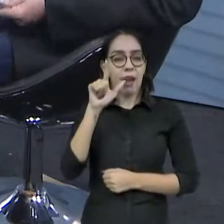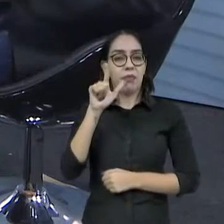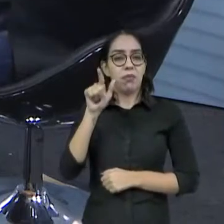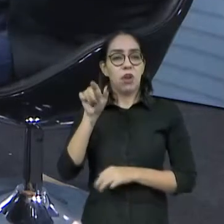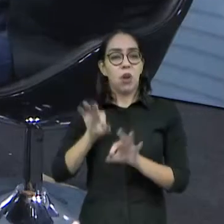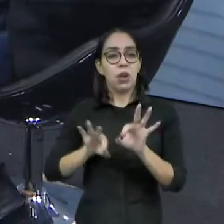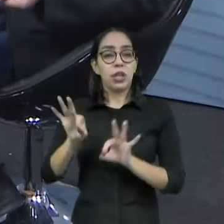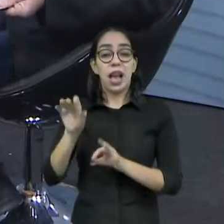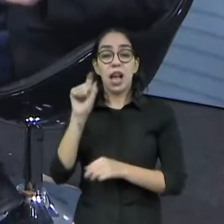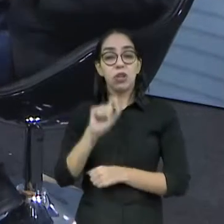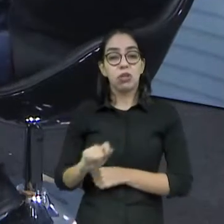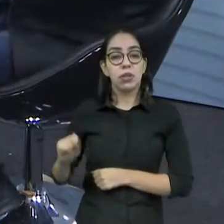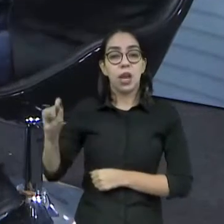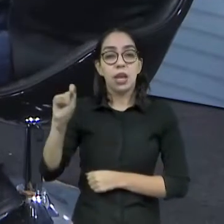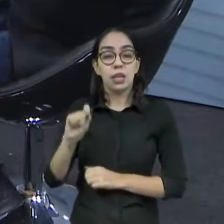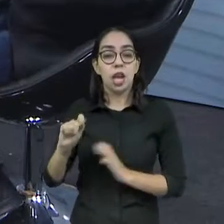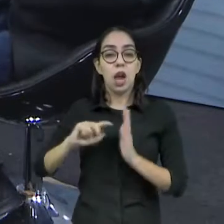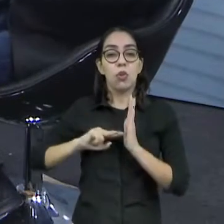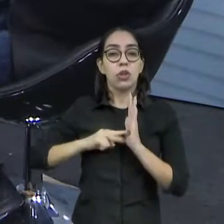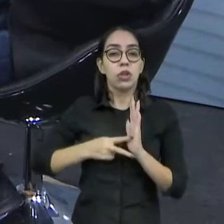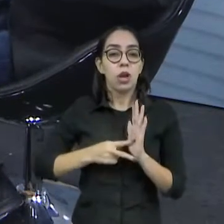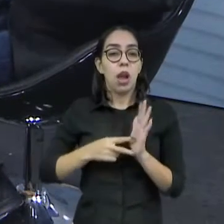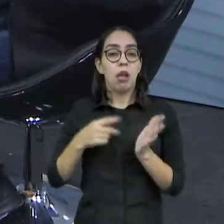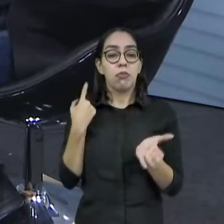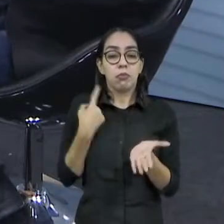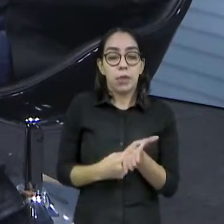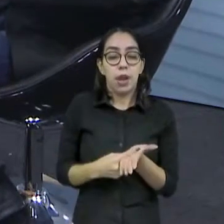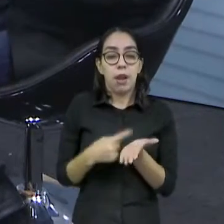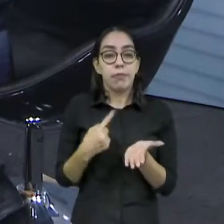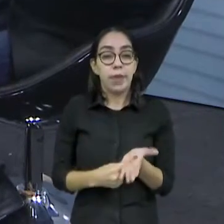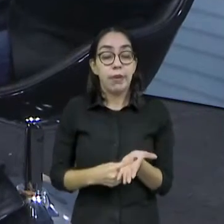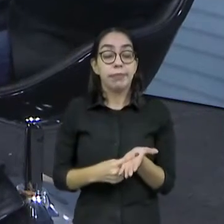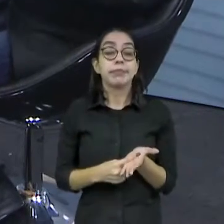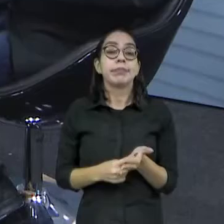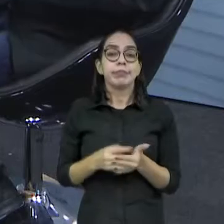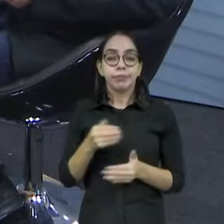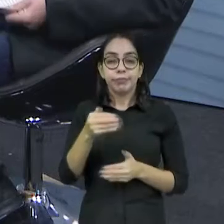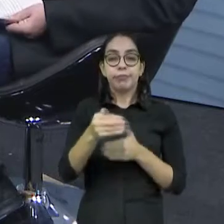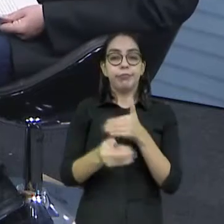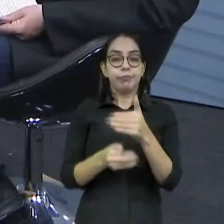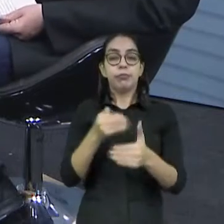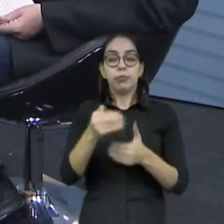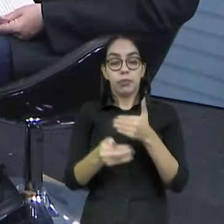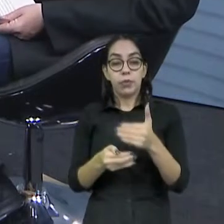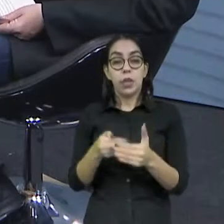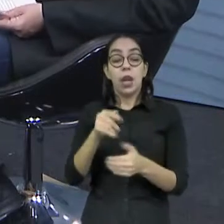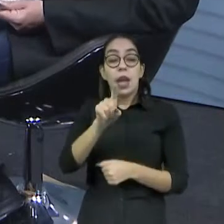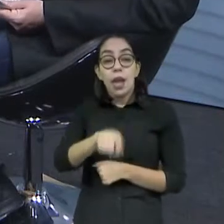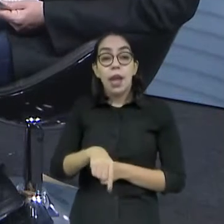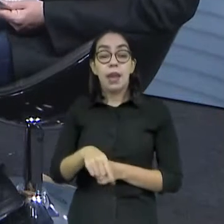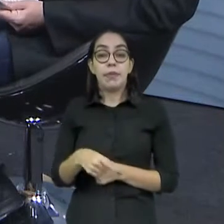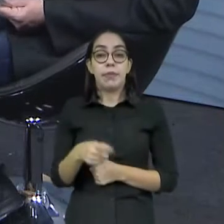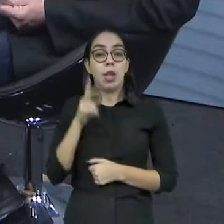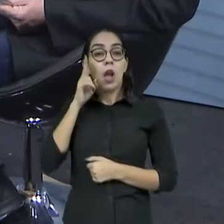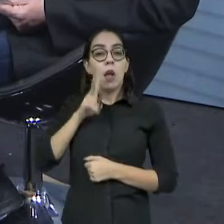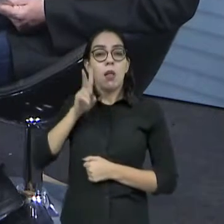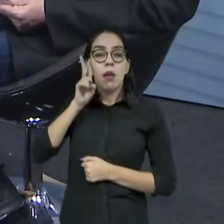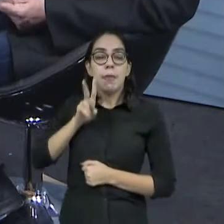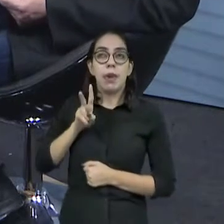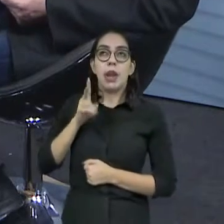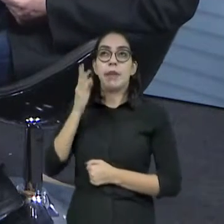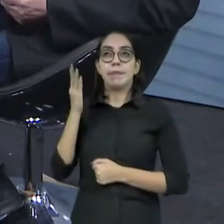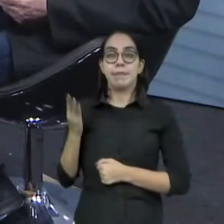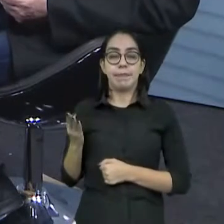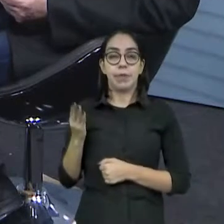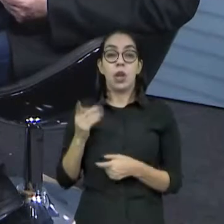cooperativismo, que eles precisam se reunir em cooperativismo. Então, tudo isso são etapas. Eu me lembrei disso porque eu